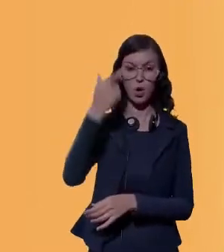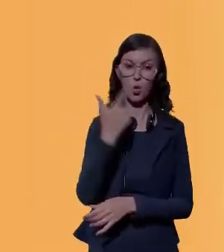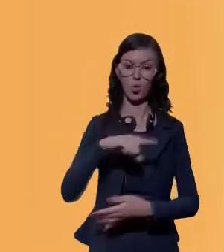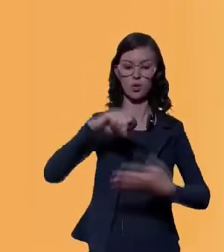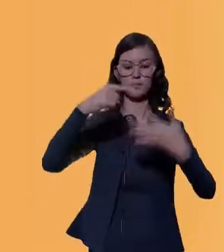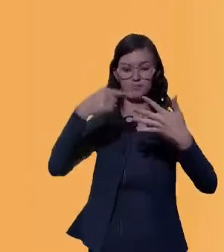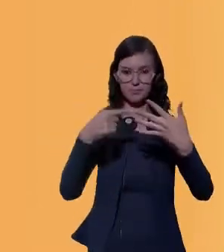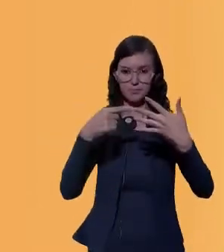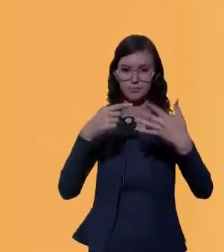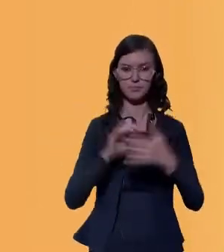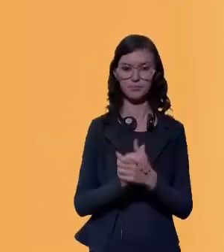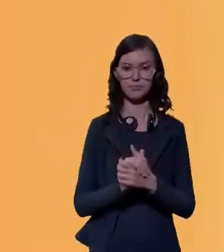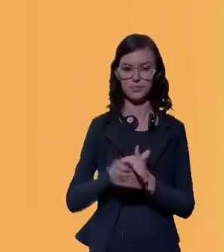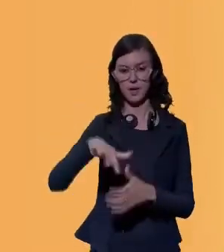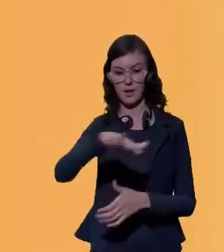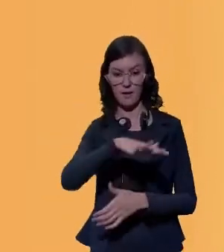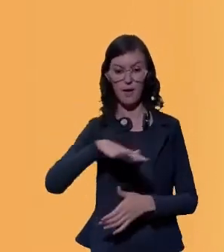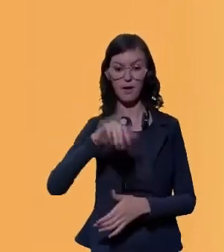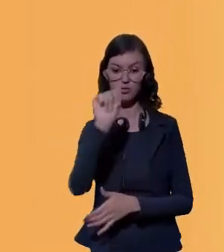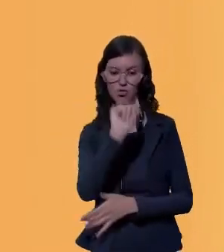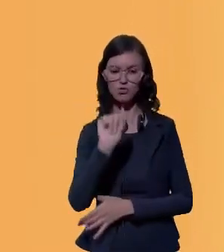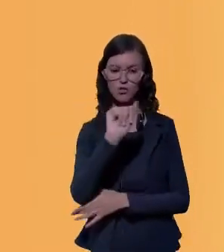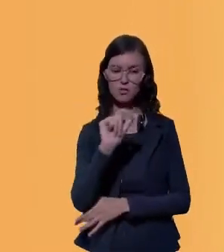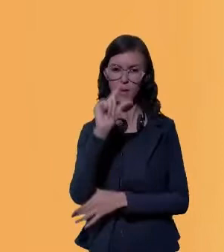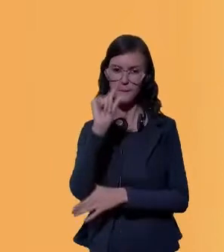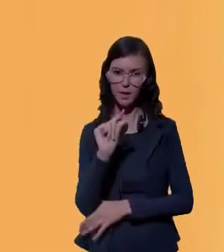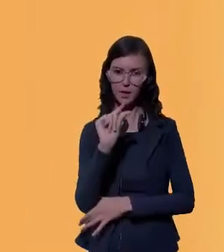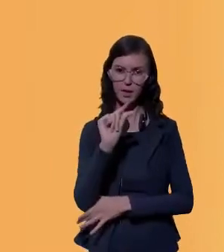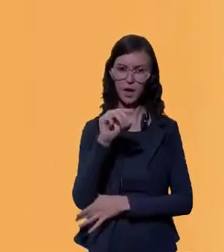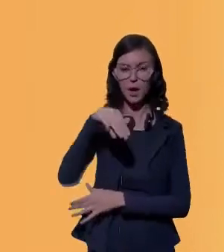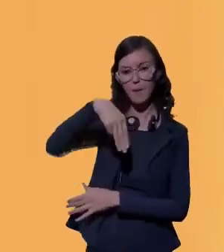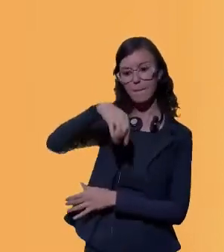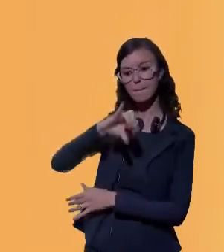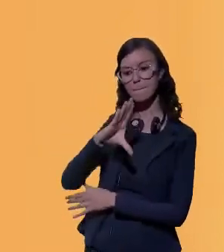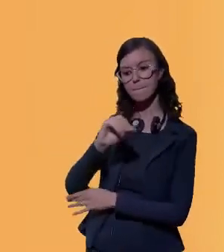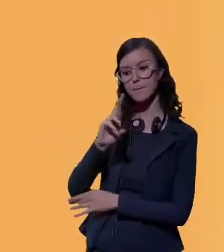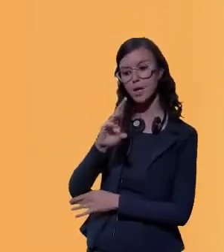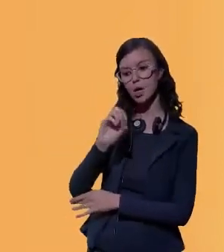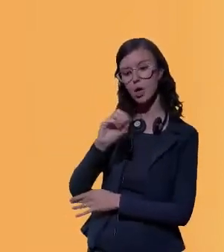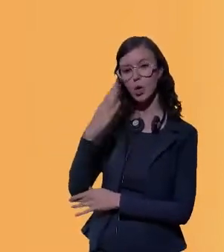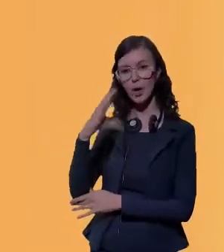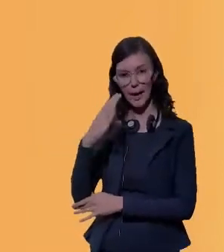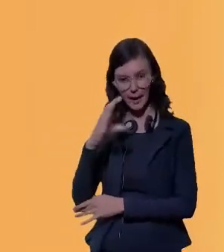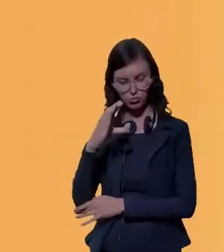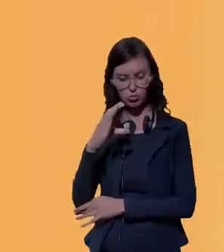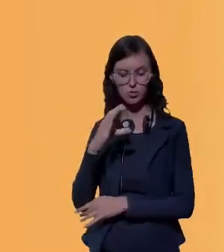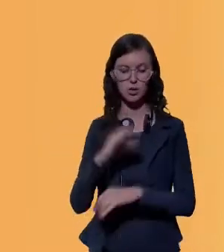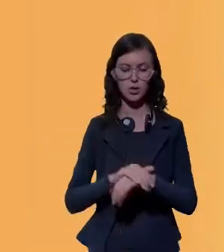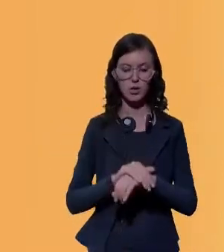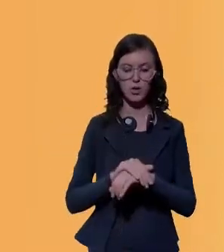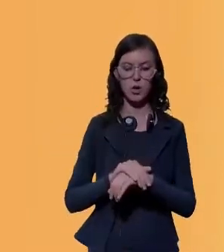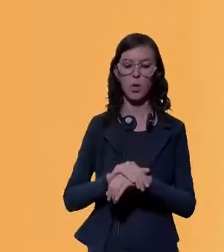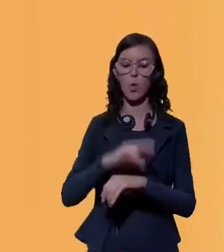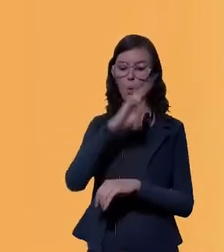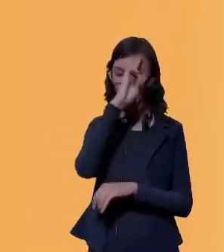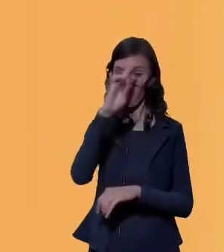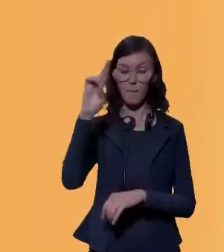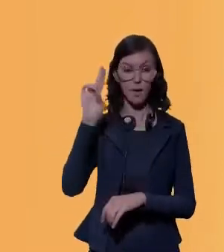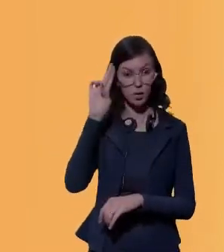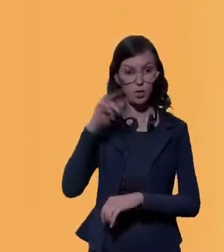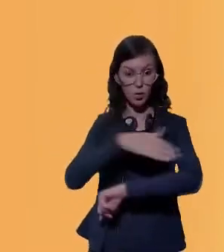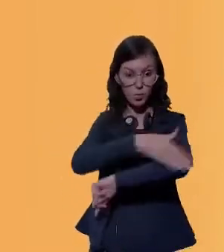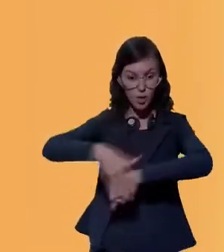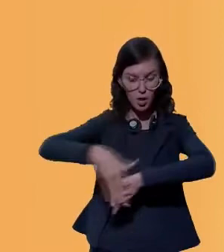voltado para as pequenas agências, são o microcrédito, tanto o microcrédito urbano quanto o microcrédito rural,